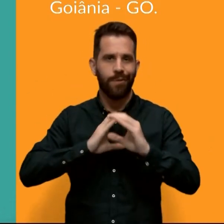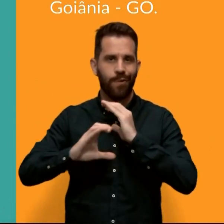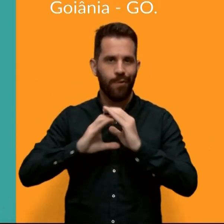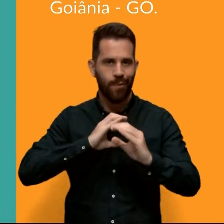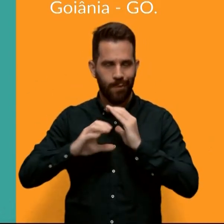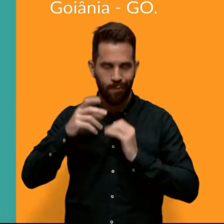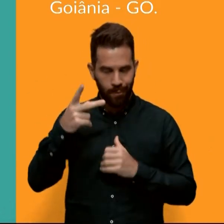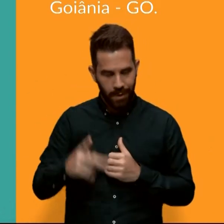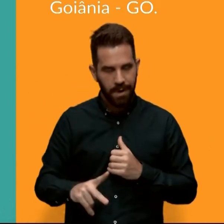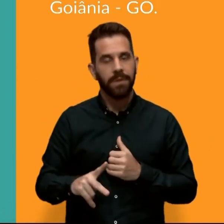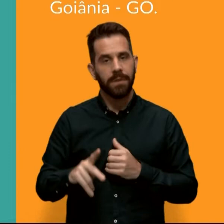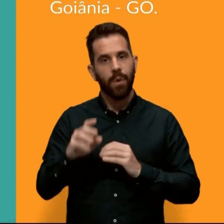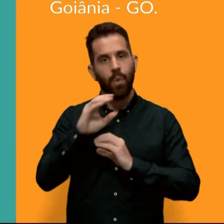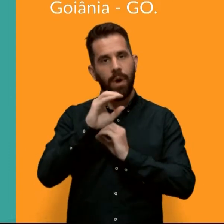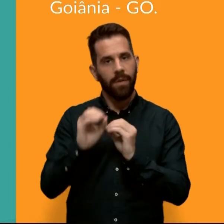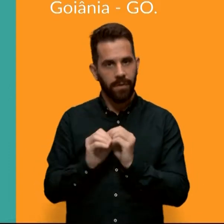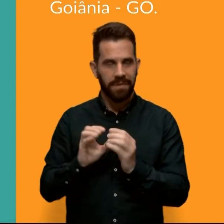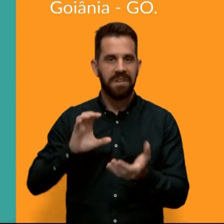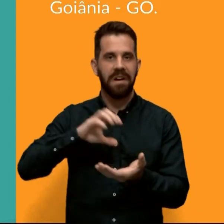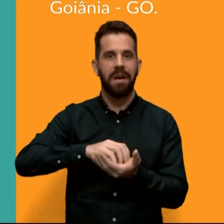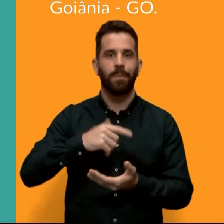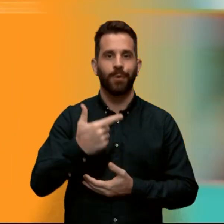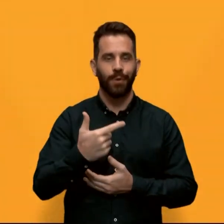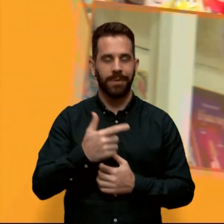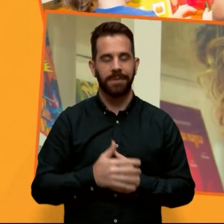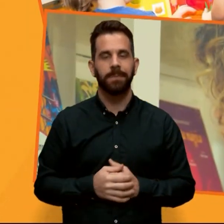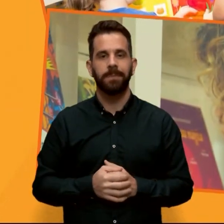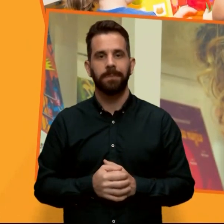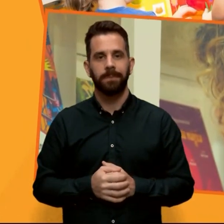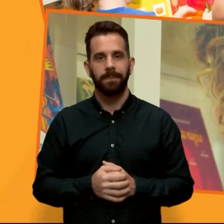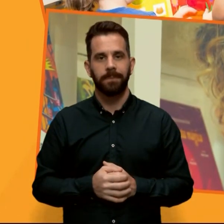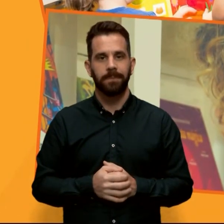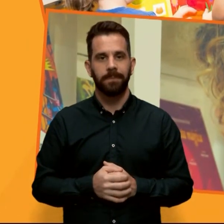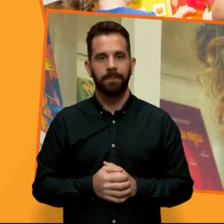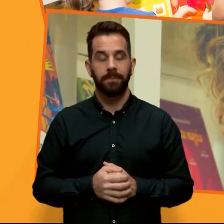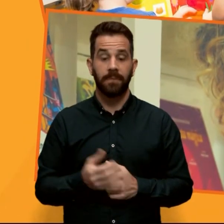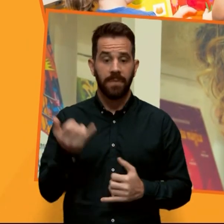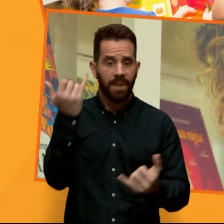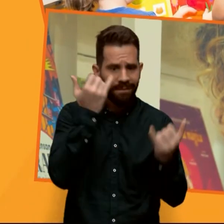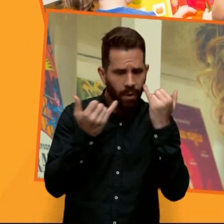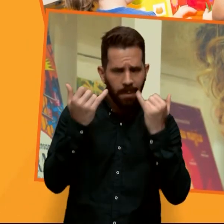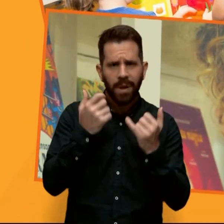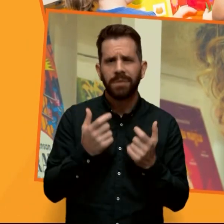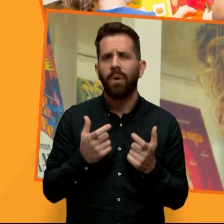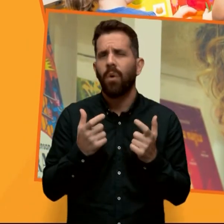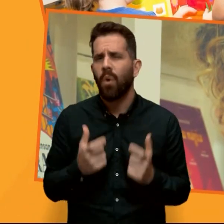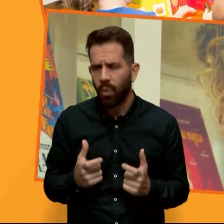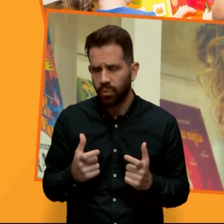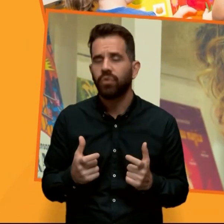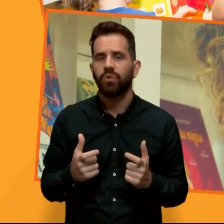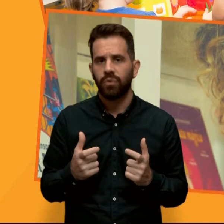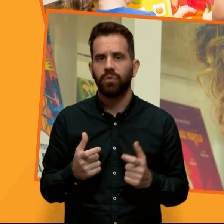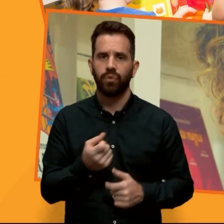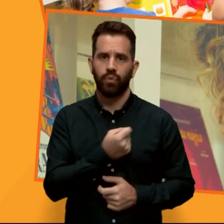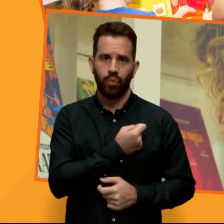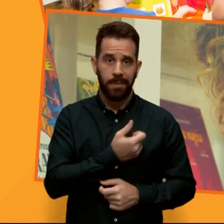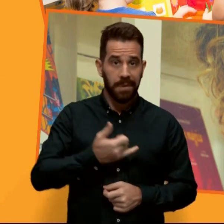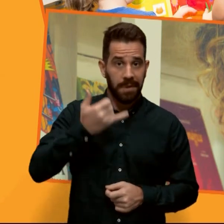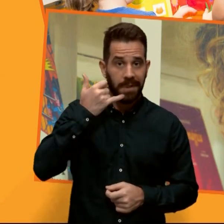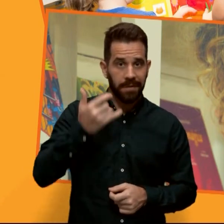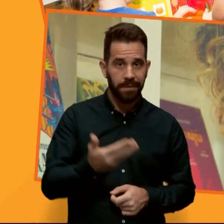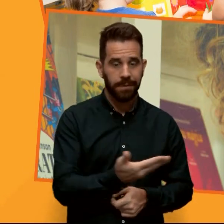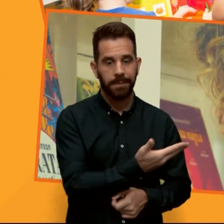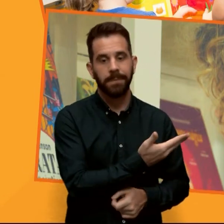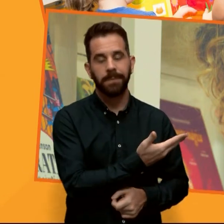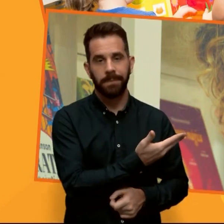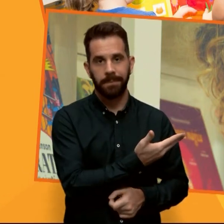Comunicação da UFG, no campus Samambaia. Informações pelo telefone 3521